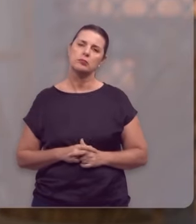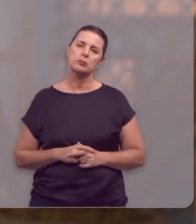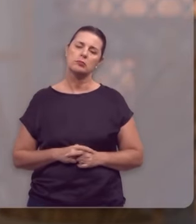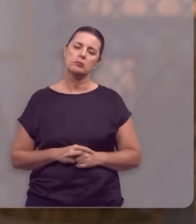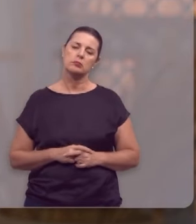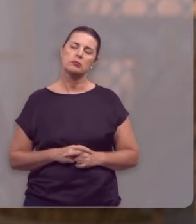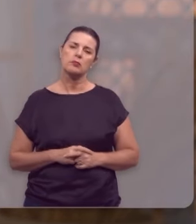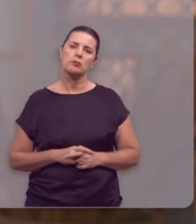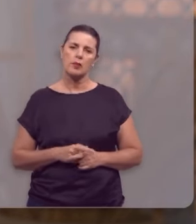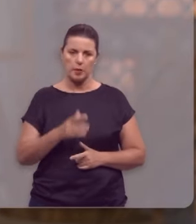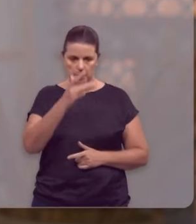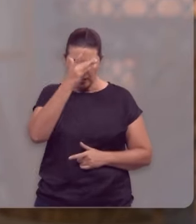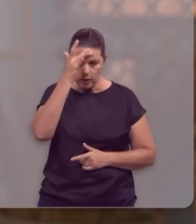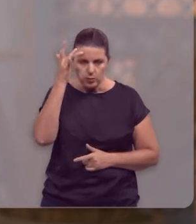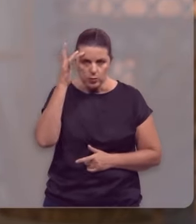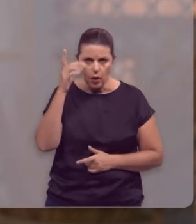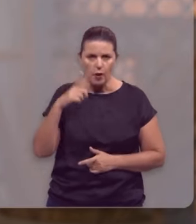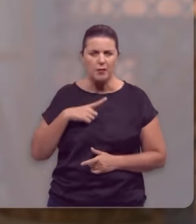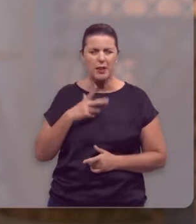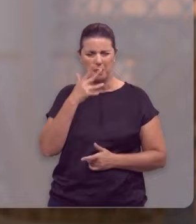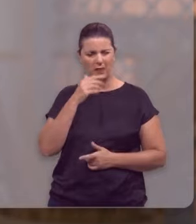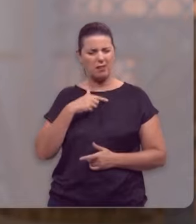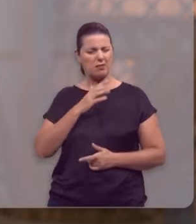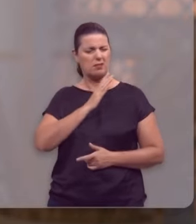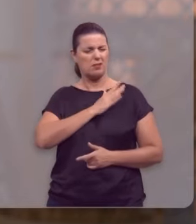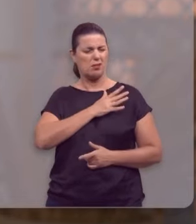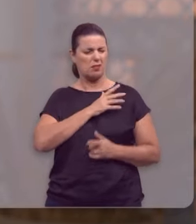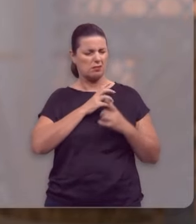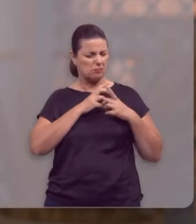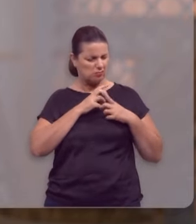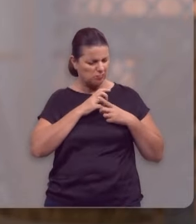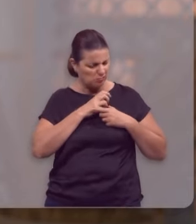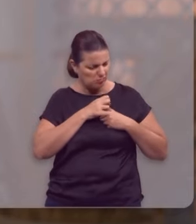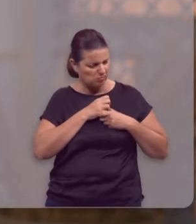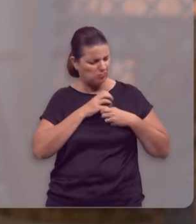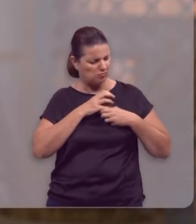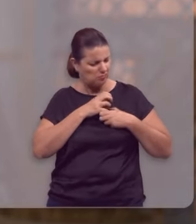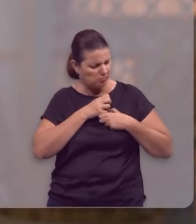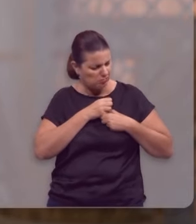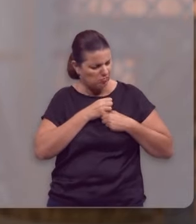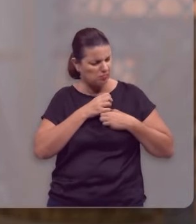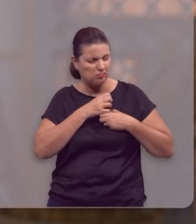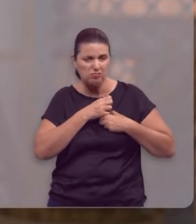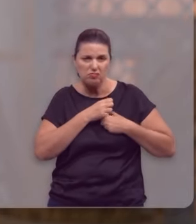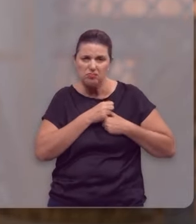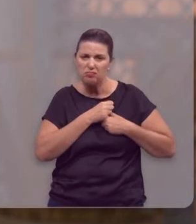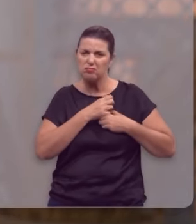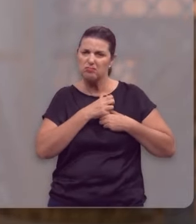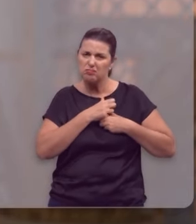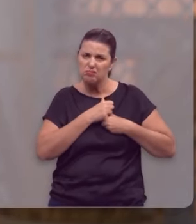Uma pessoa que fica ruminando mágoa, ranço, amargura no coração.